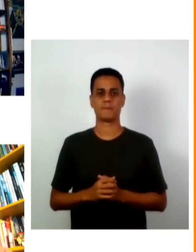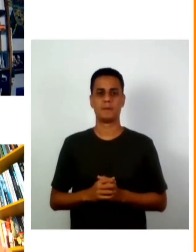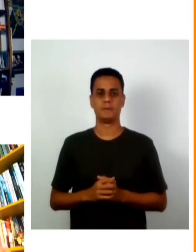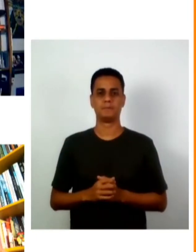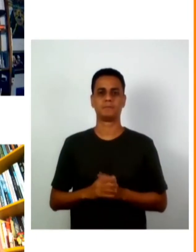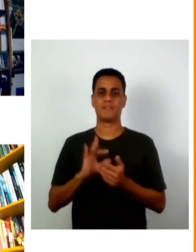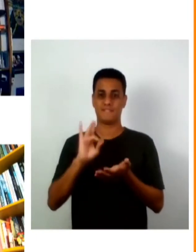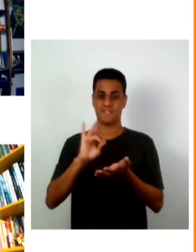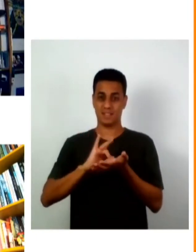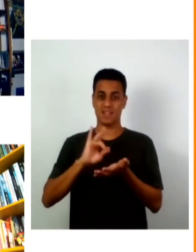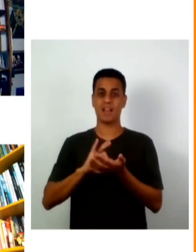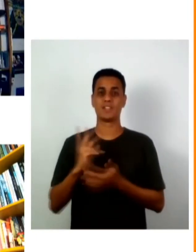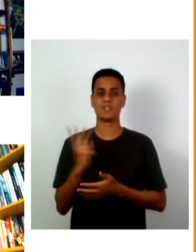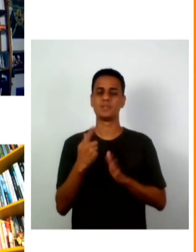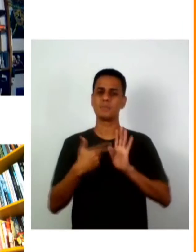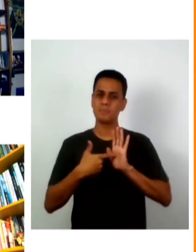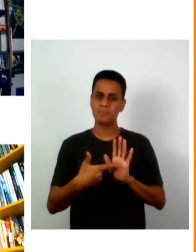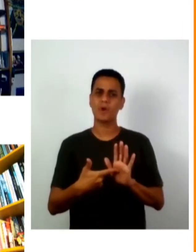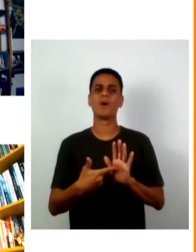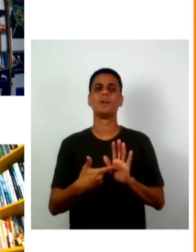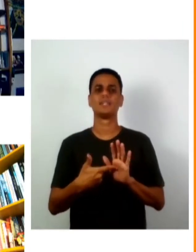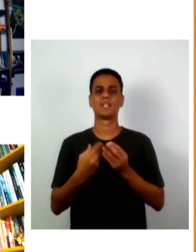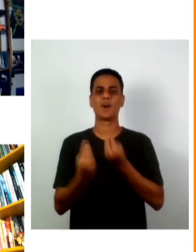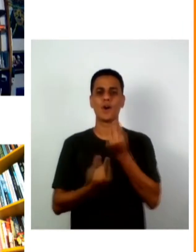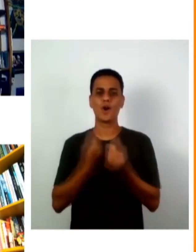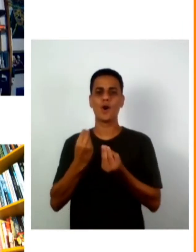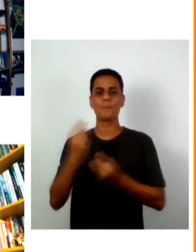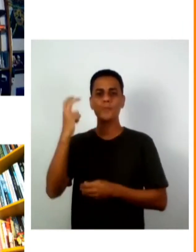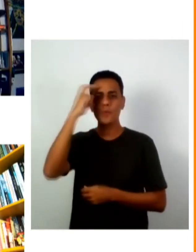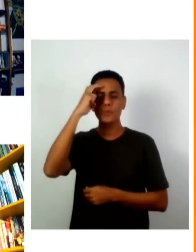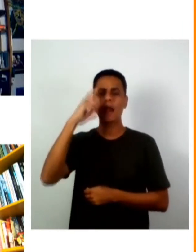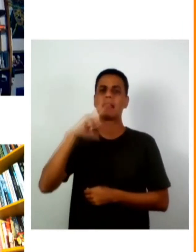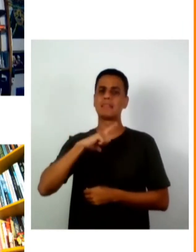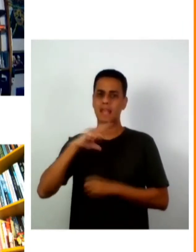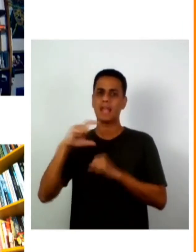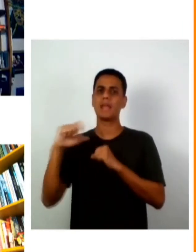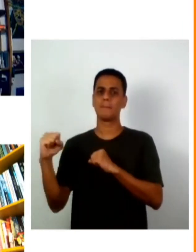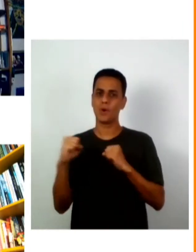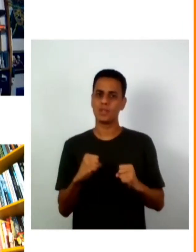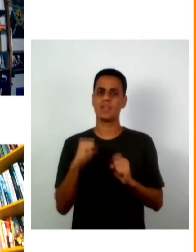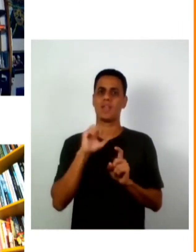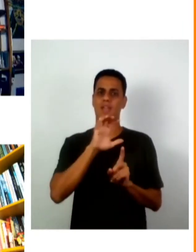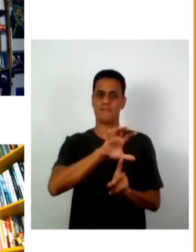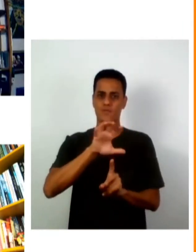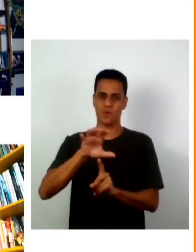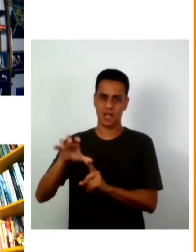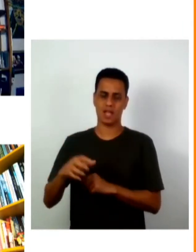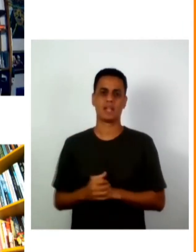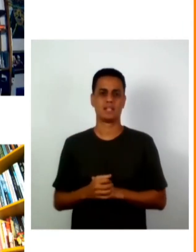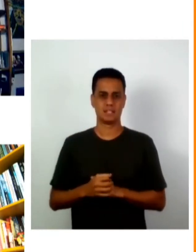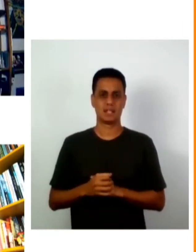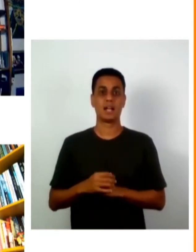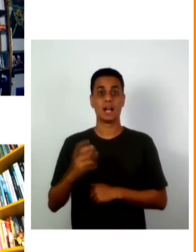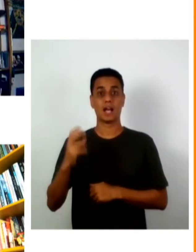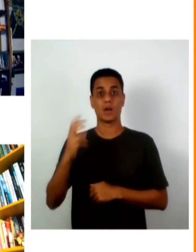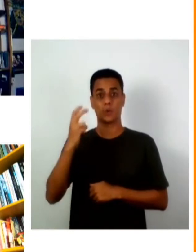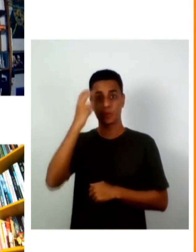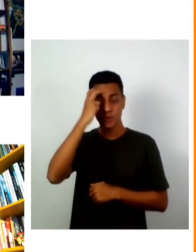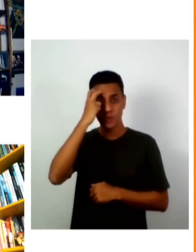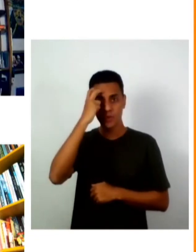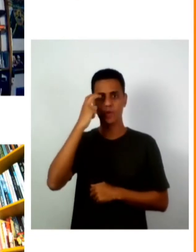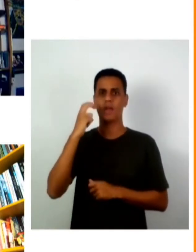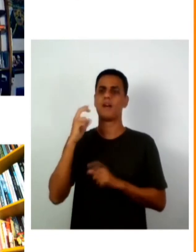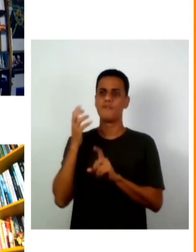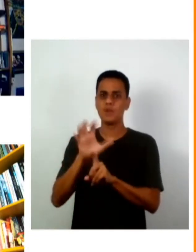eu acho que que as suas intervenções evidenciam a potencialidade da cultura o poder da cultura e